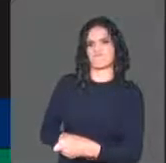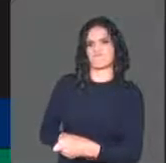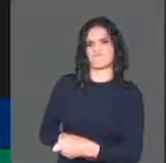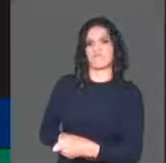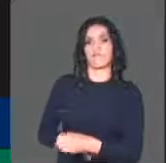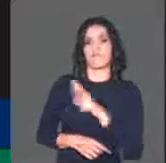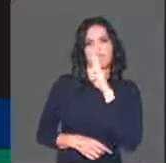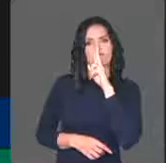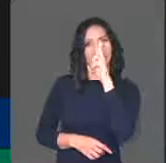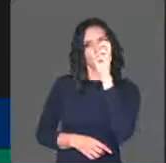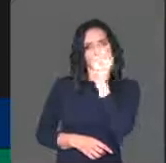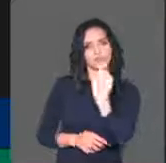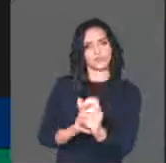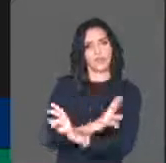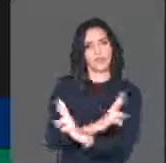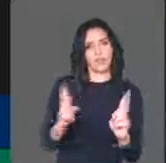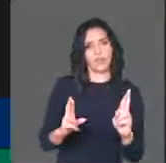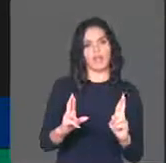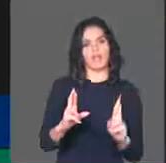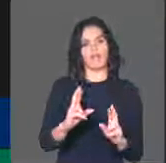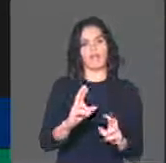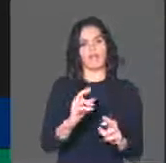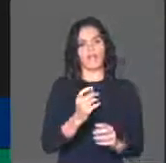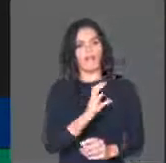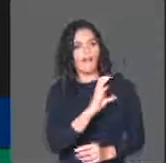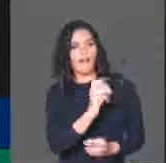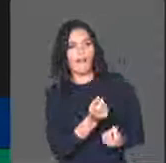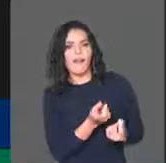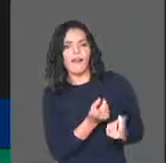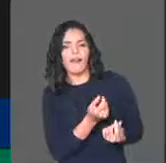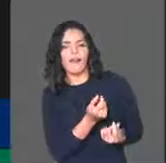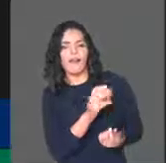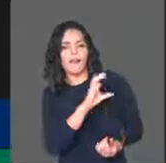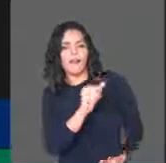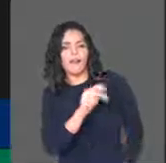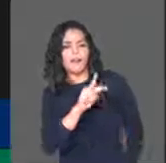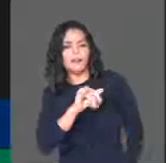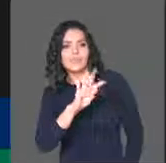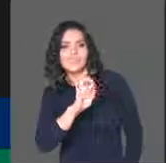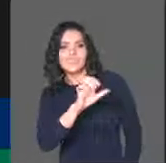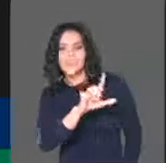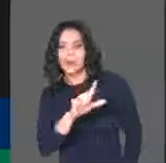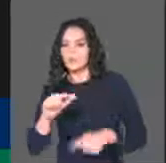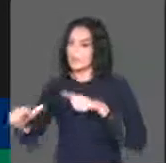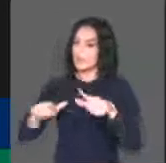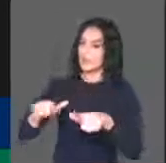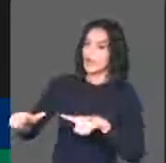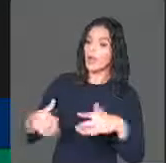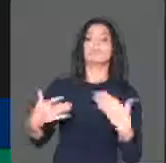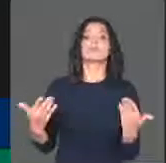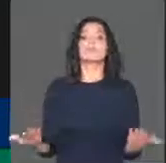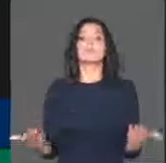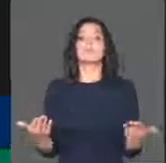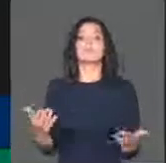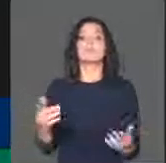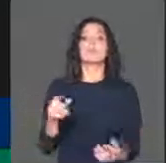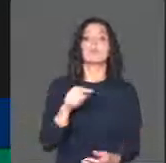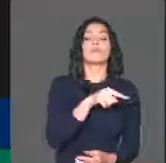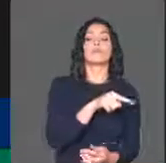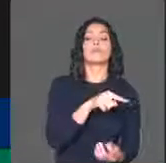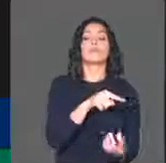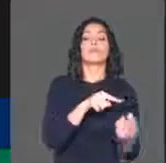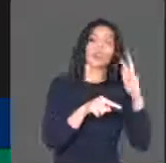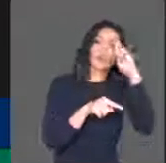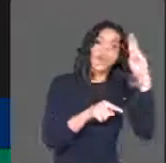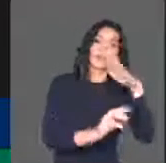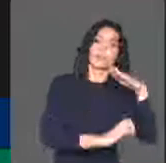que tem mais força na relação capital-trabalho vai conseguir num primeiro momento impor. Então é exatamente por esse motivo que o pessoal não